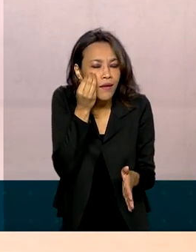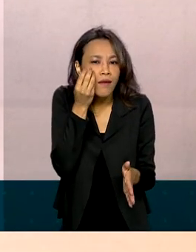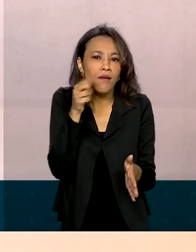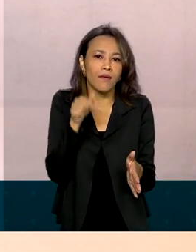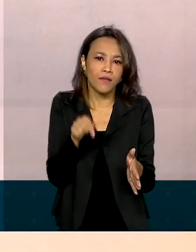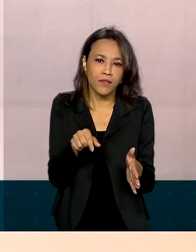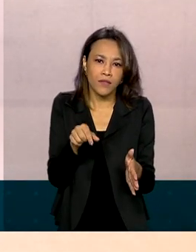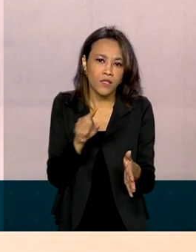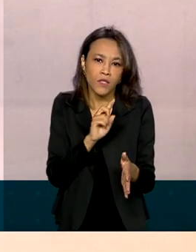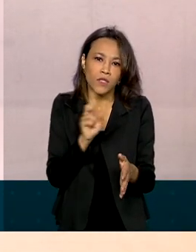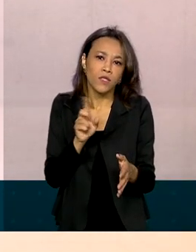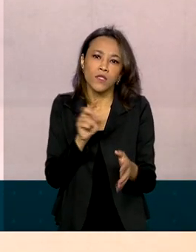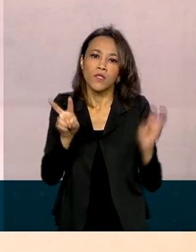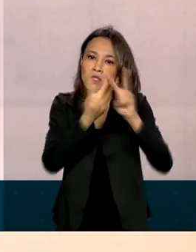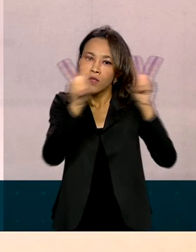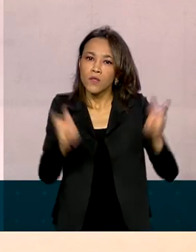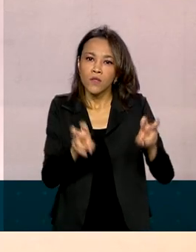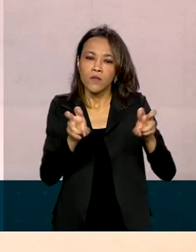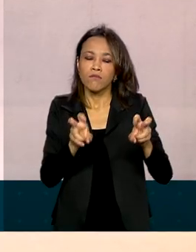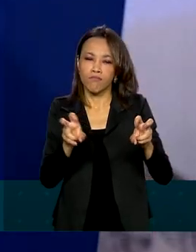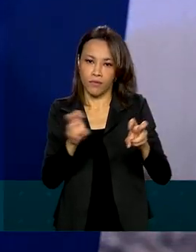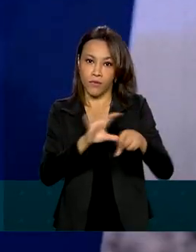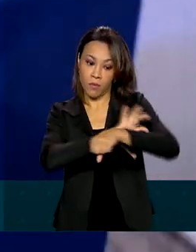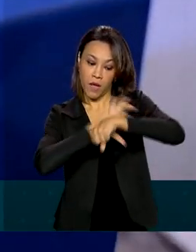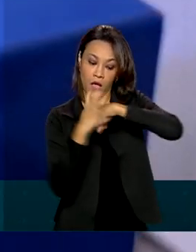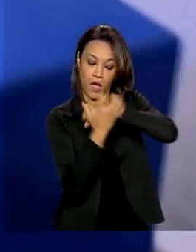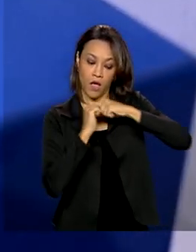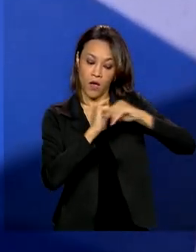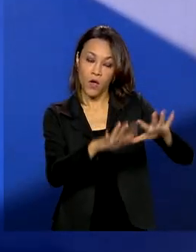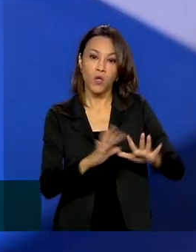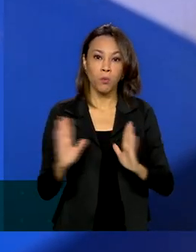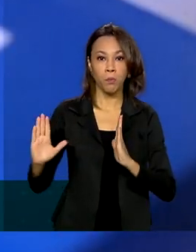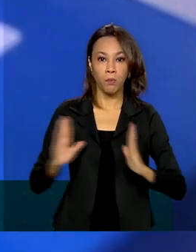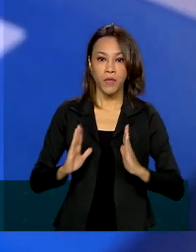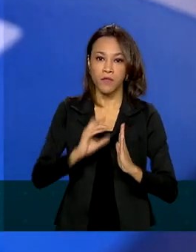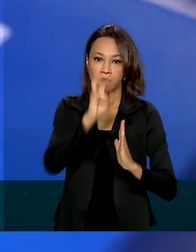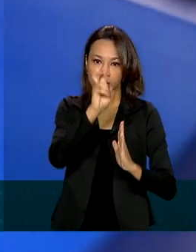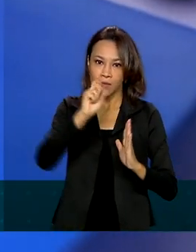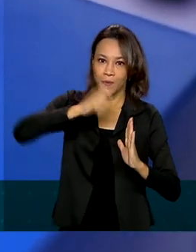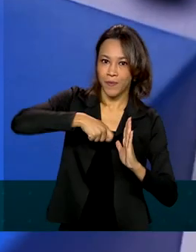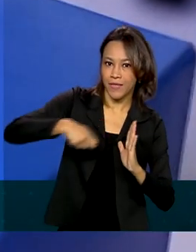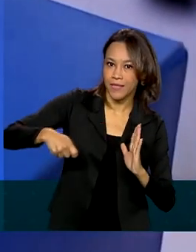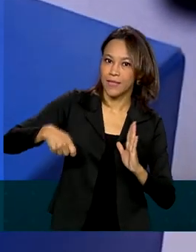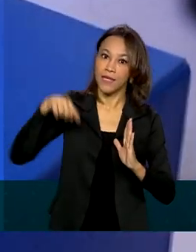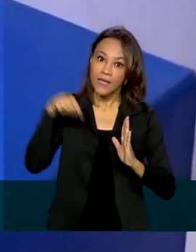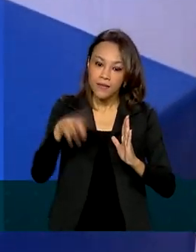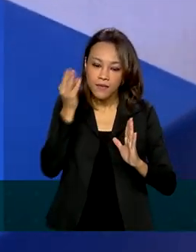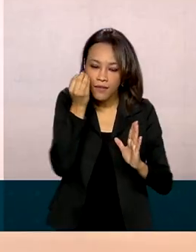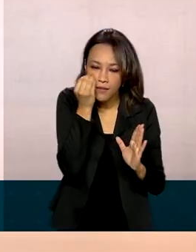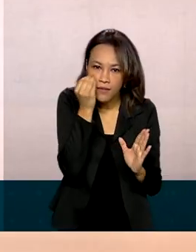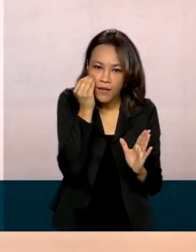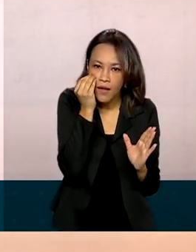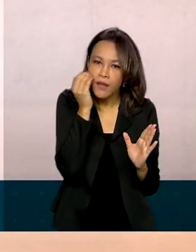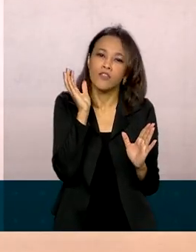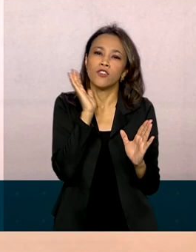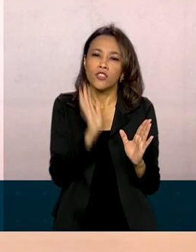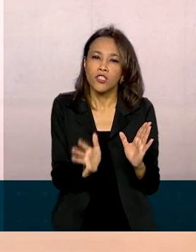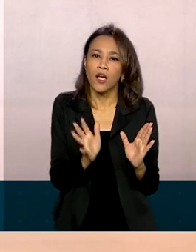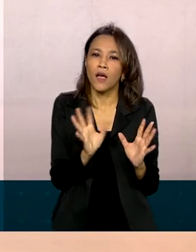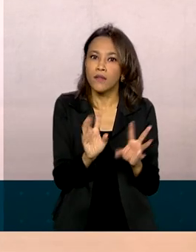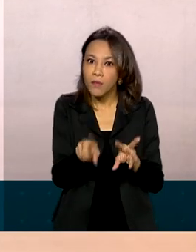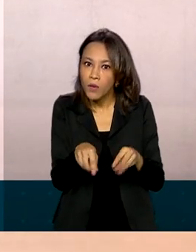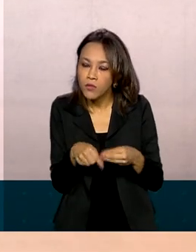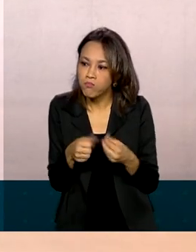para a Covid-19. Em apenas cinco meses, esse teste foi desenvolvido, transferido no